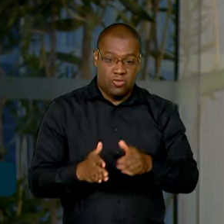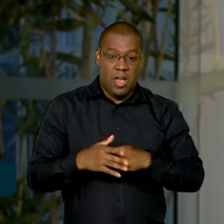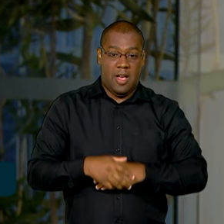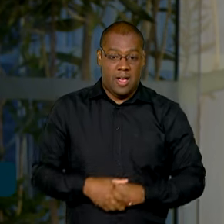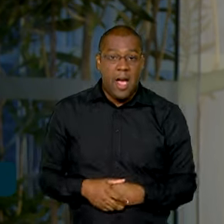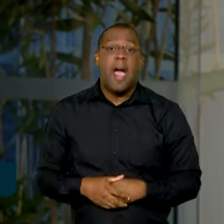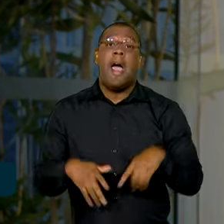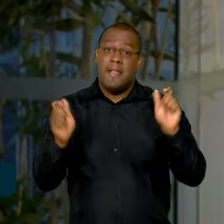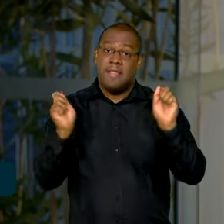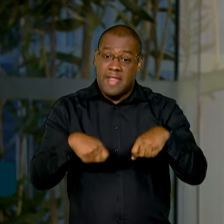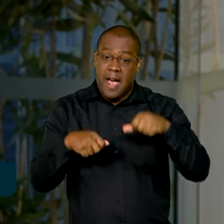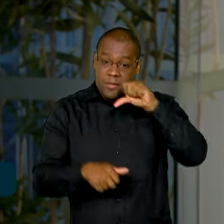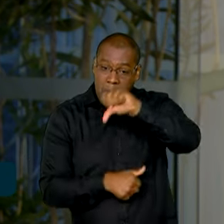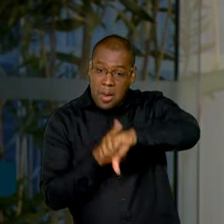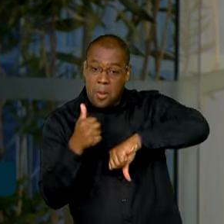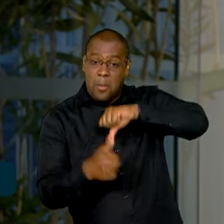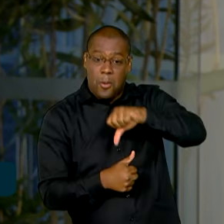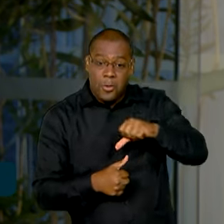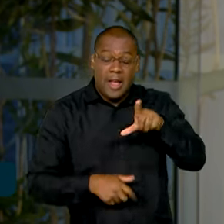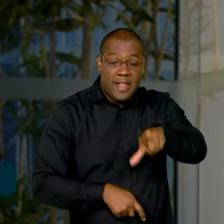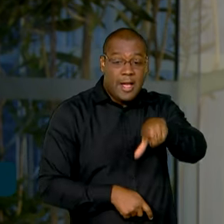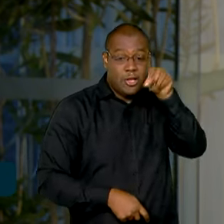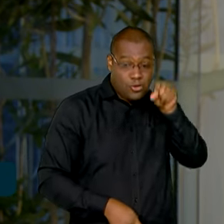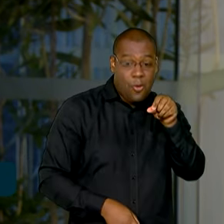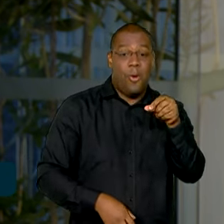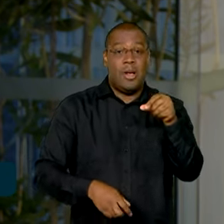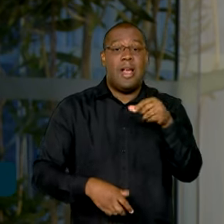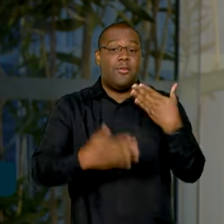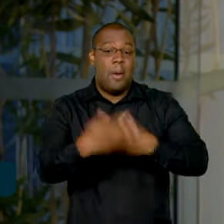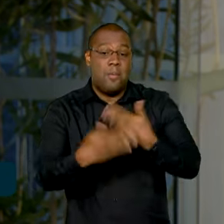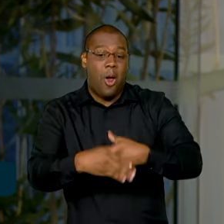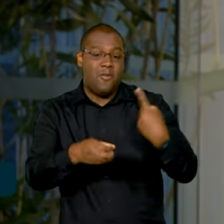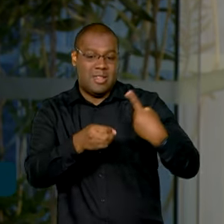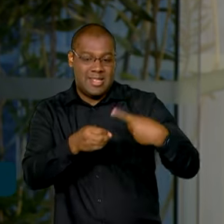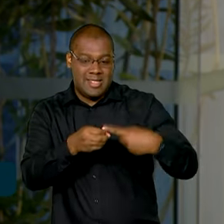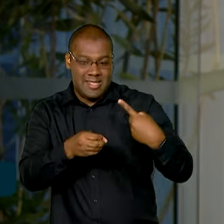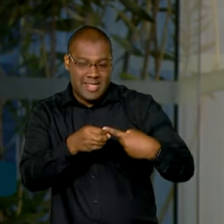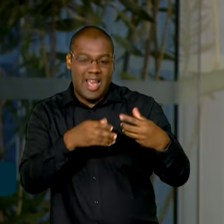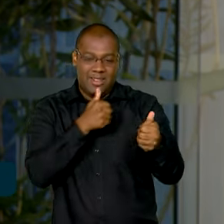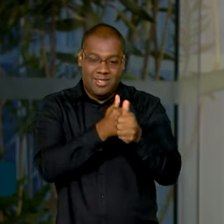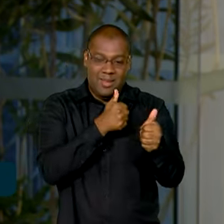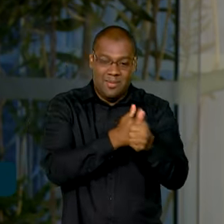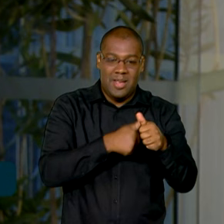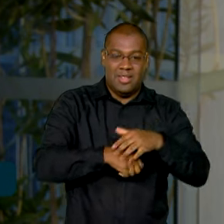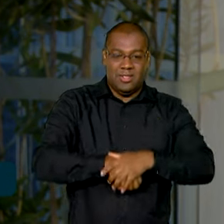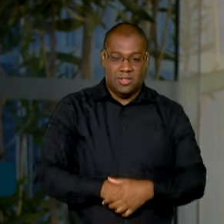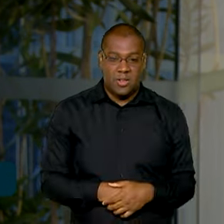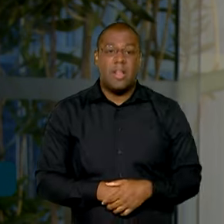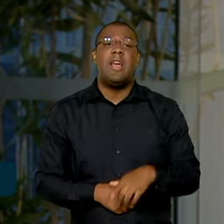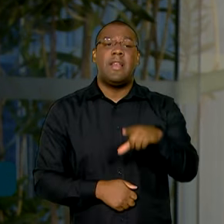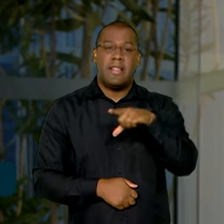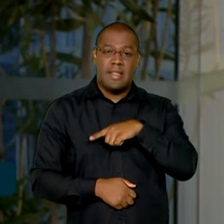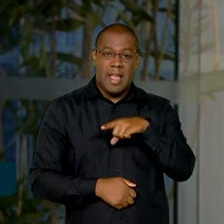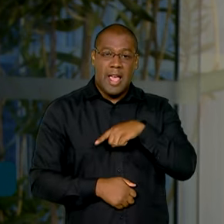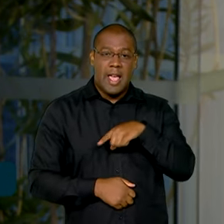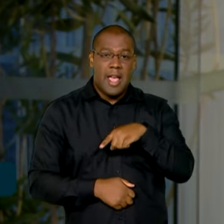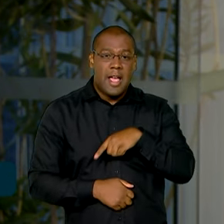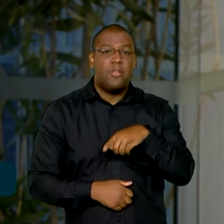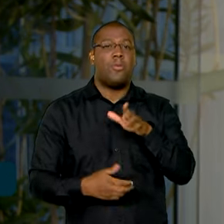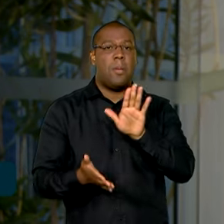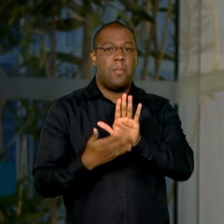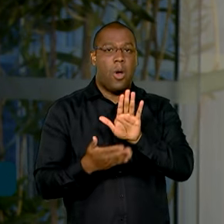fazer a alteração do local de prova escolhido. O certame, que prevê 916 vagas de nível